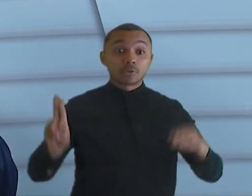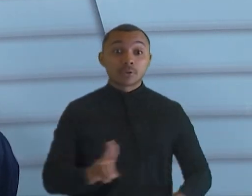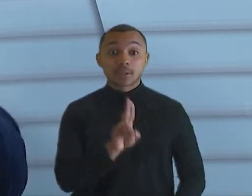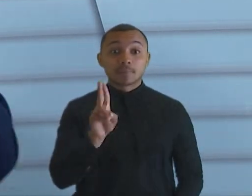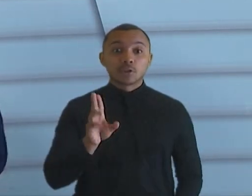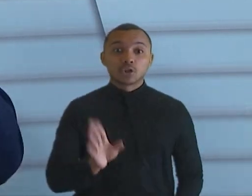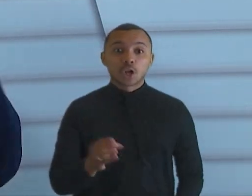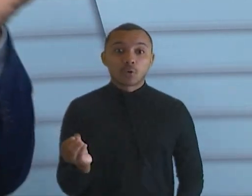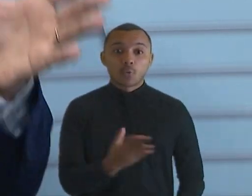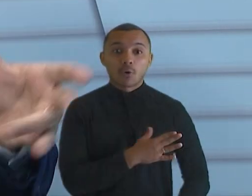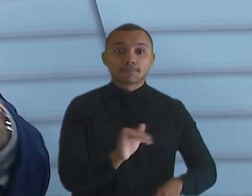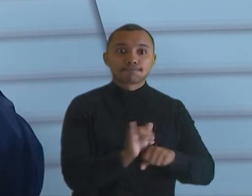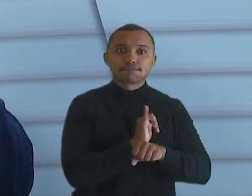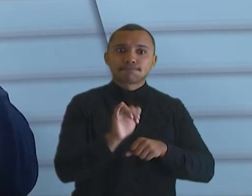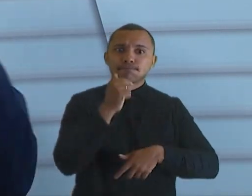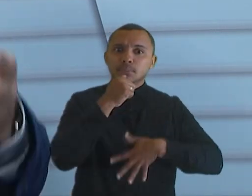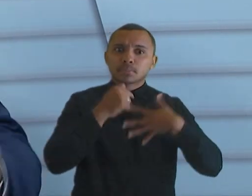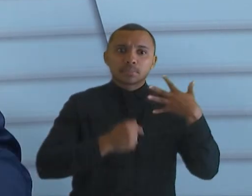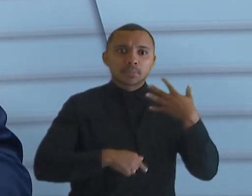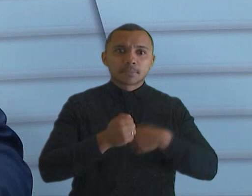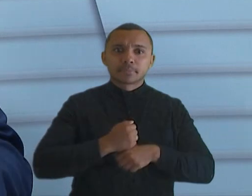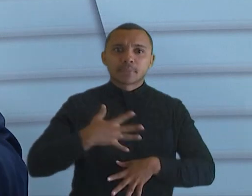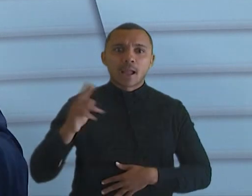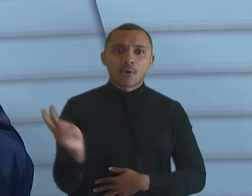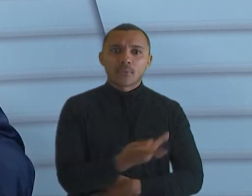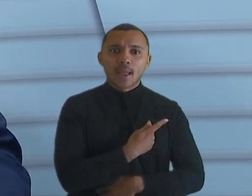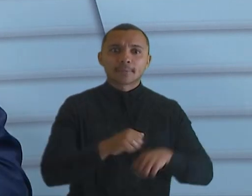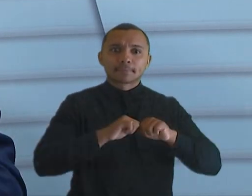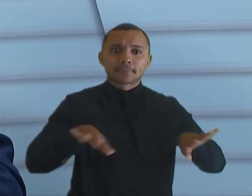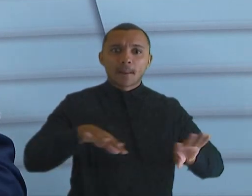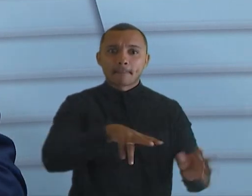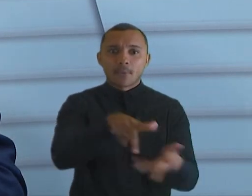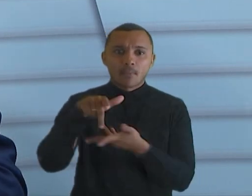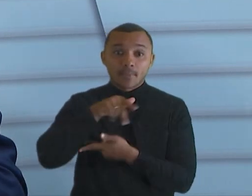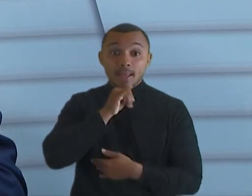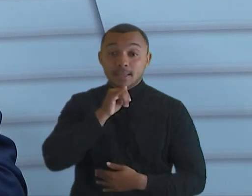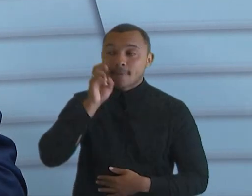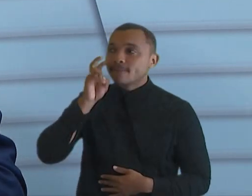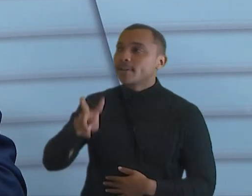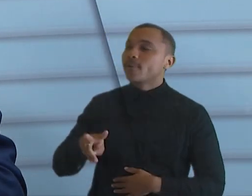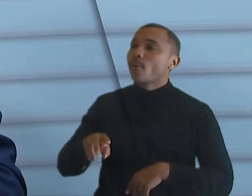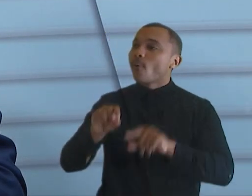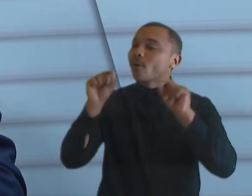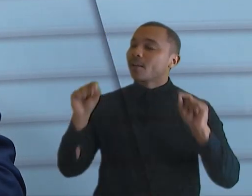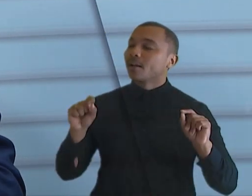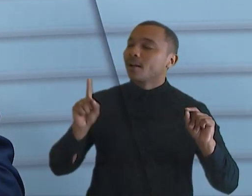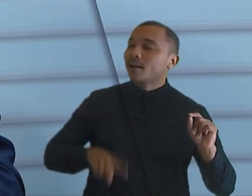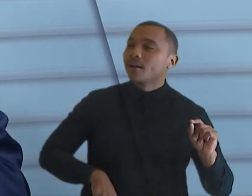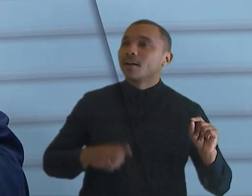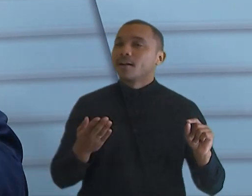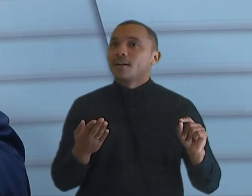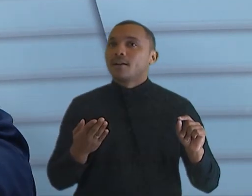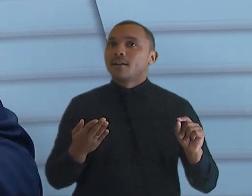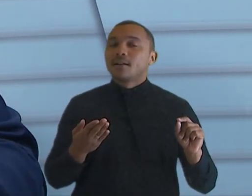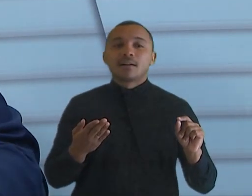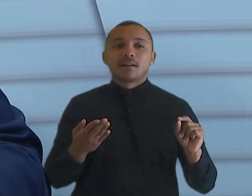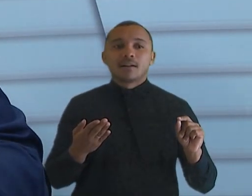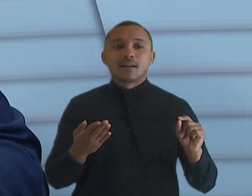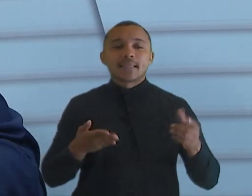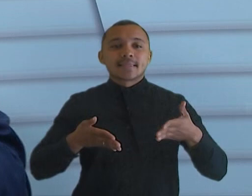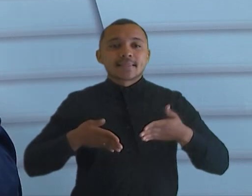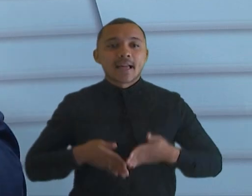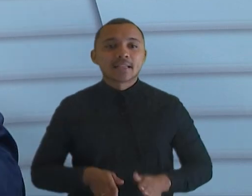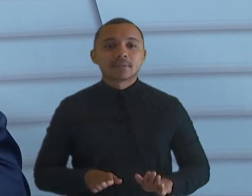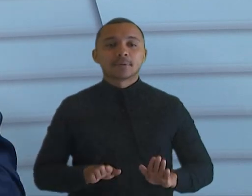ferramentas aparecendo no mundo. Hoje, a gente viu aí o, não diria o nascimento, mas